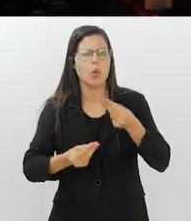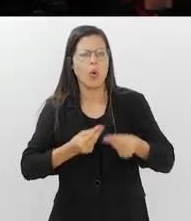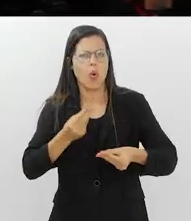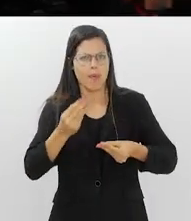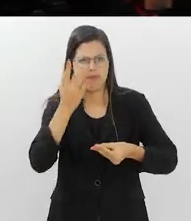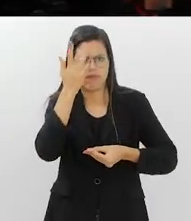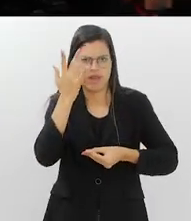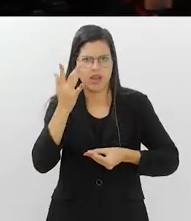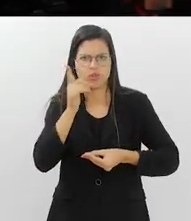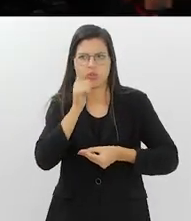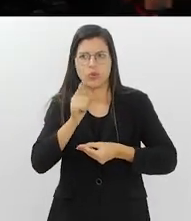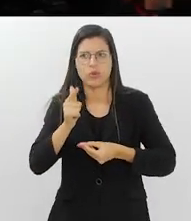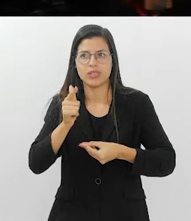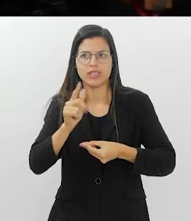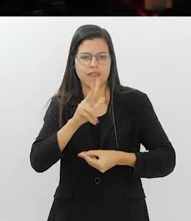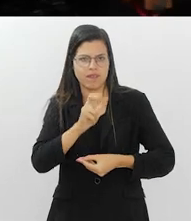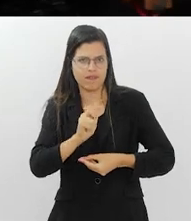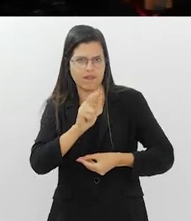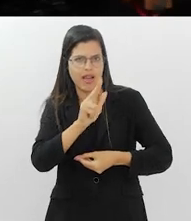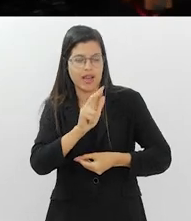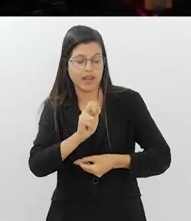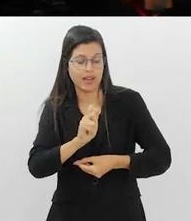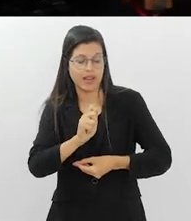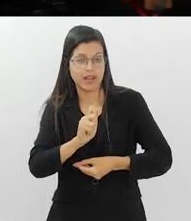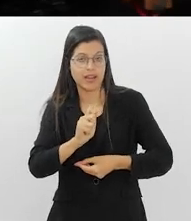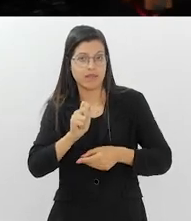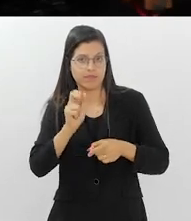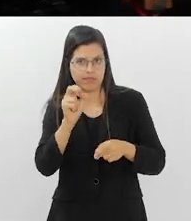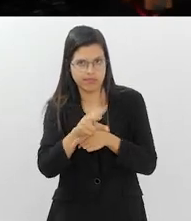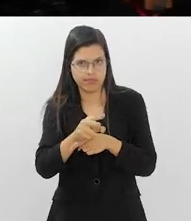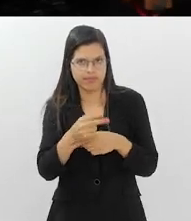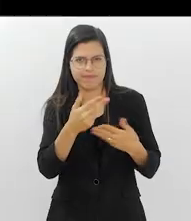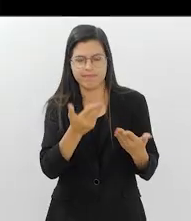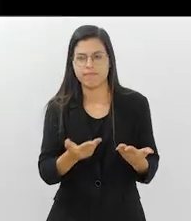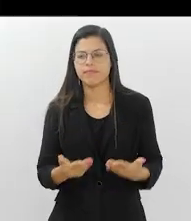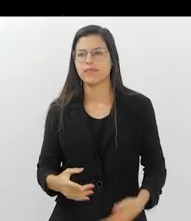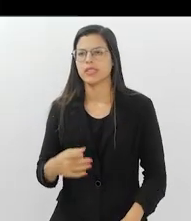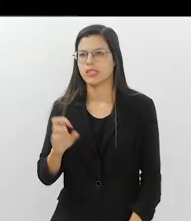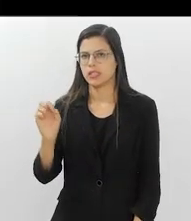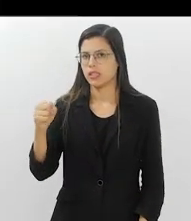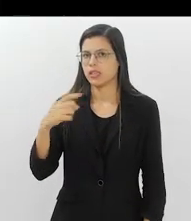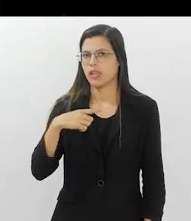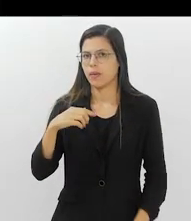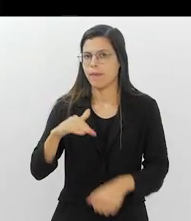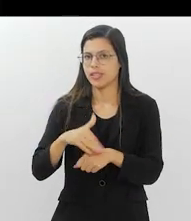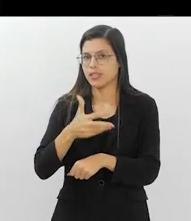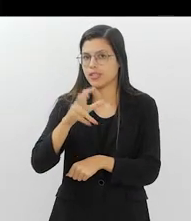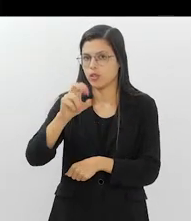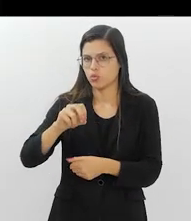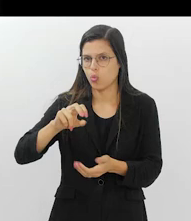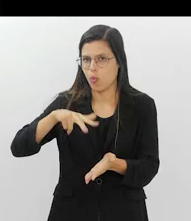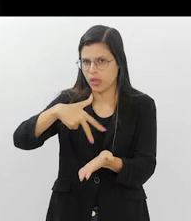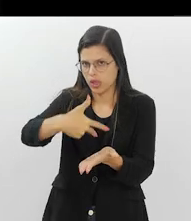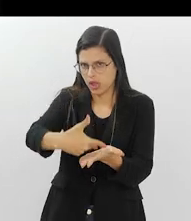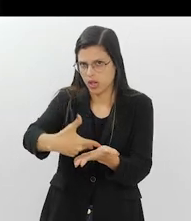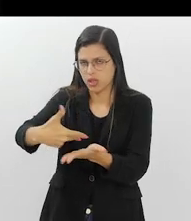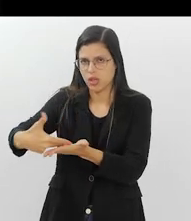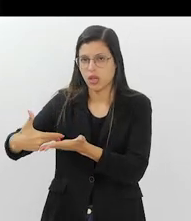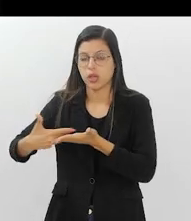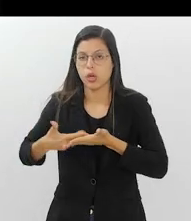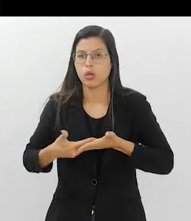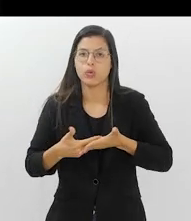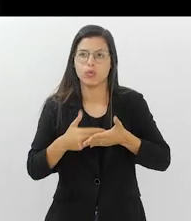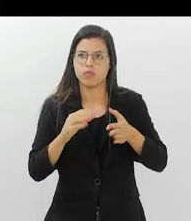funciona? É fácil conseguir uma vaga lá? É, nós temos mais de 150 leitos à